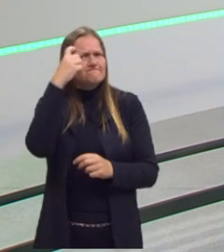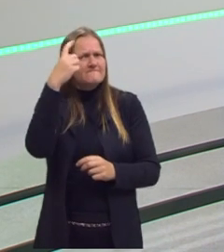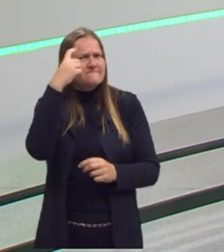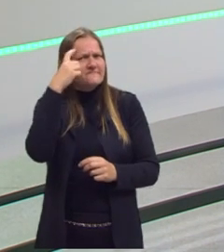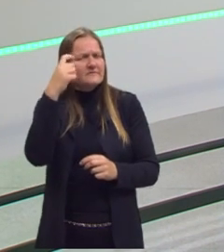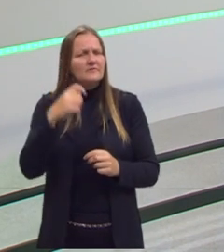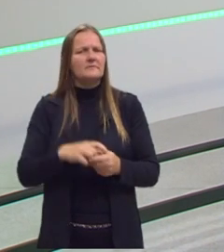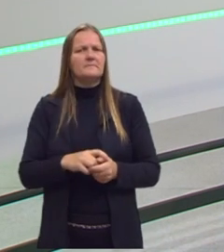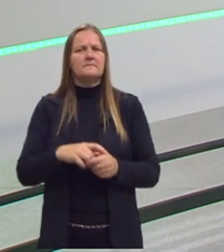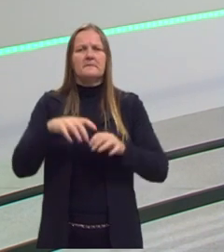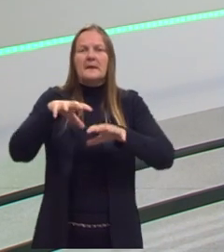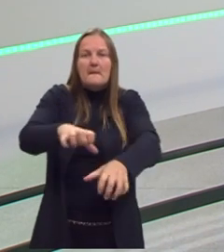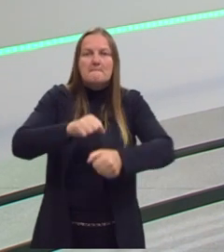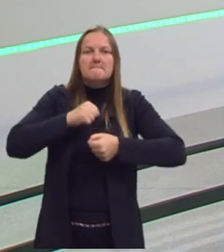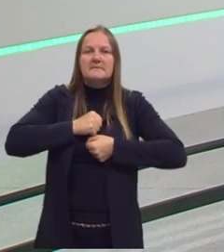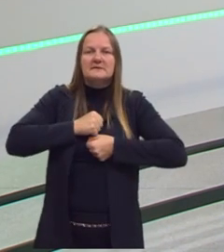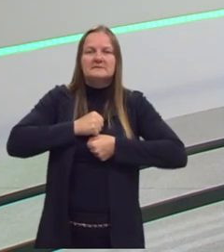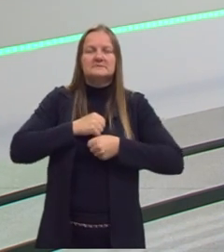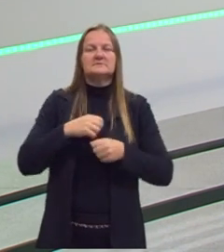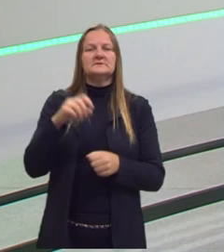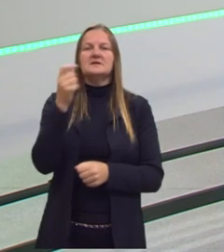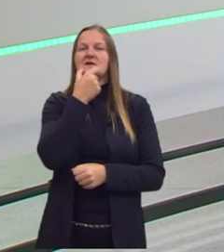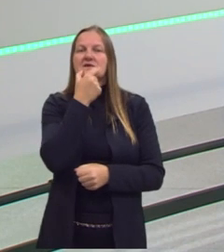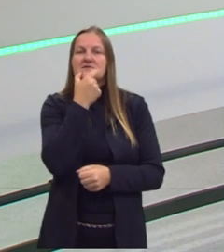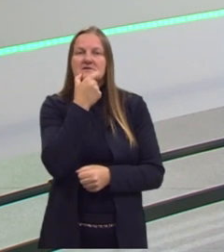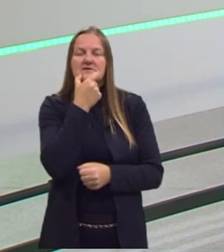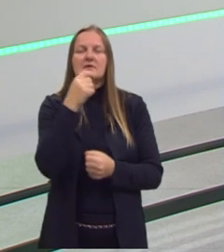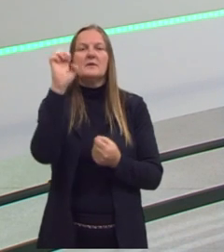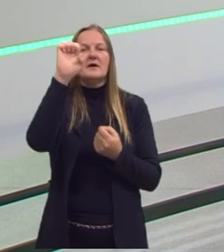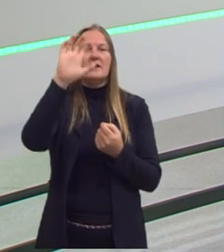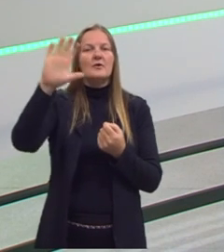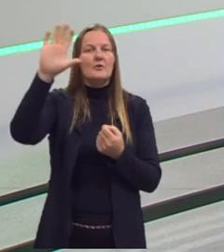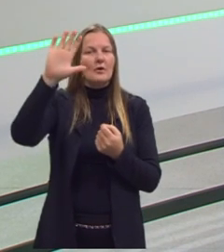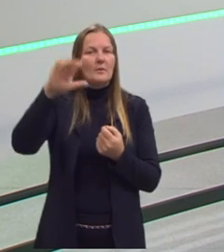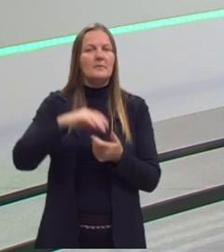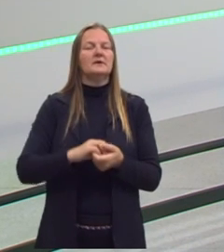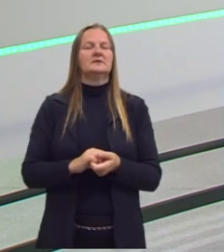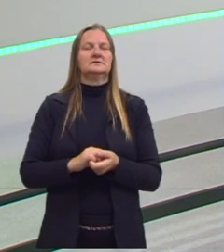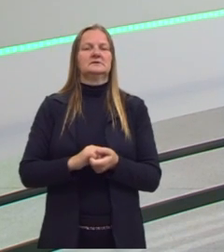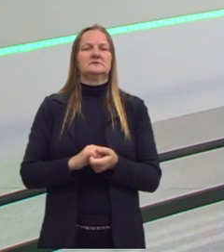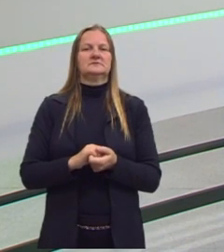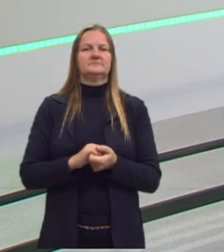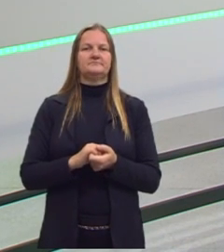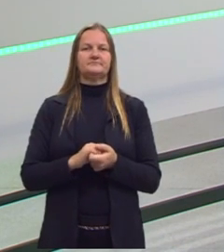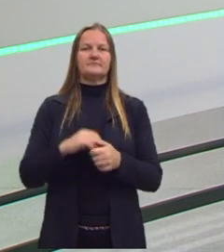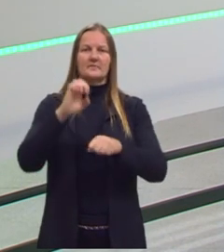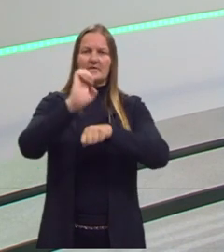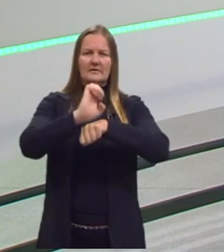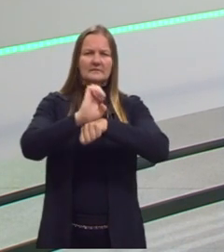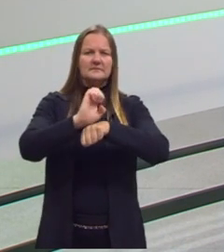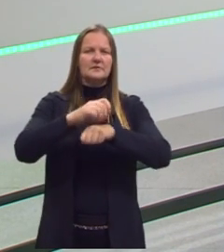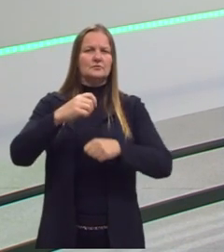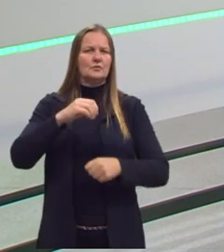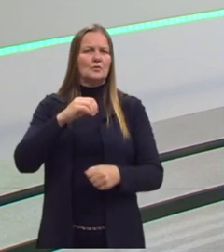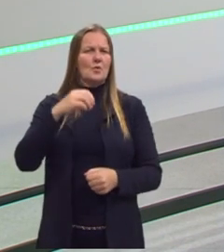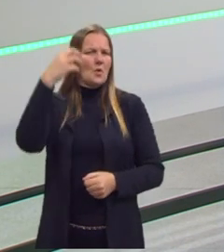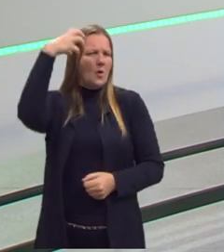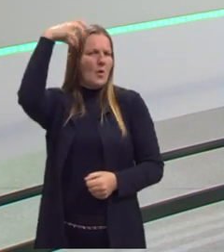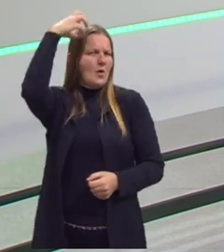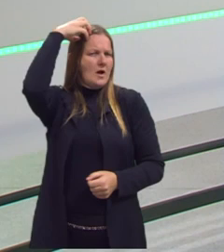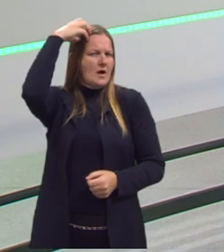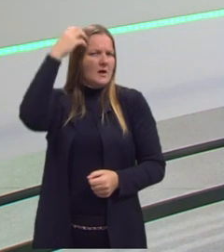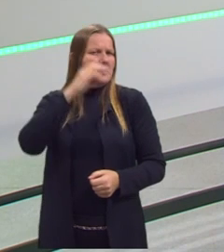de apropriação. E ali na Inglaterra, mas na Europa como um todo, o Estado, o rei, os nobres,